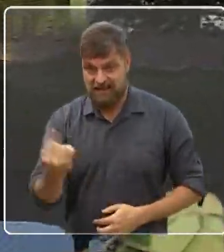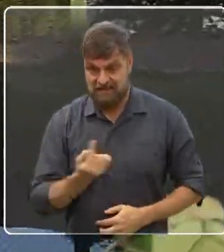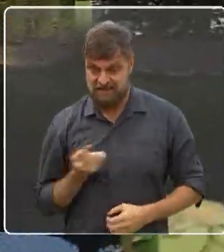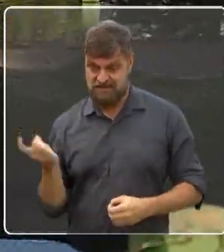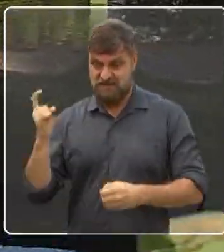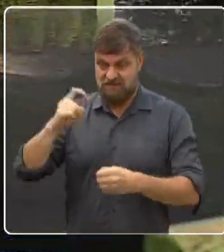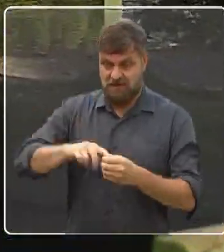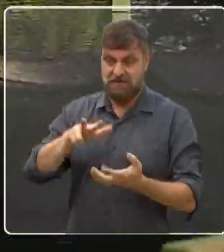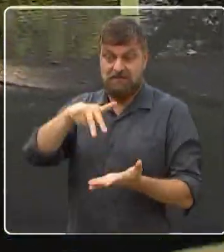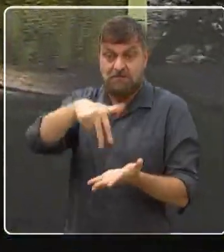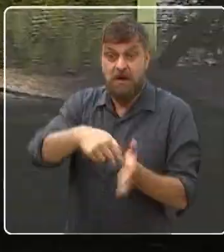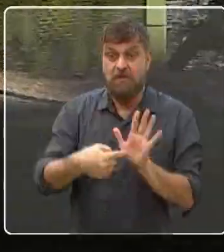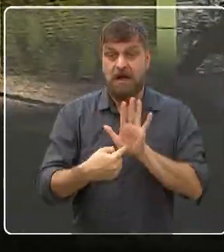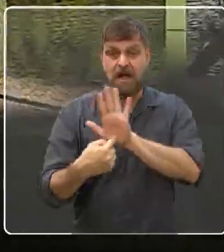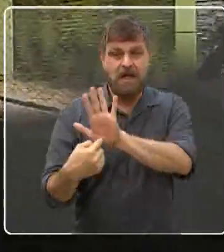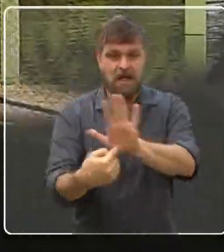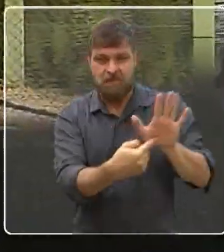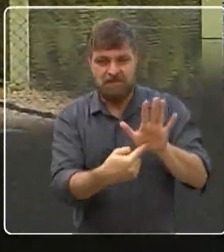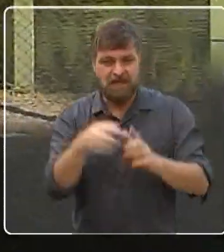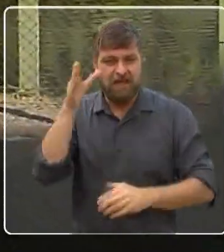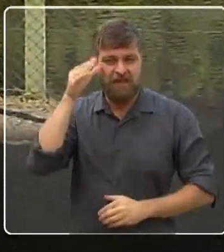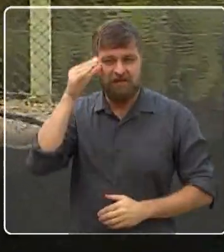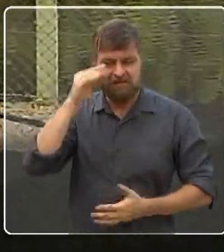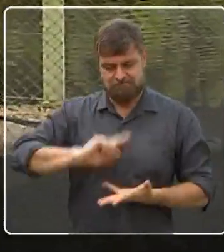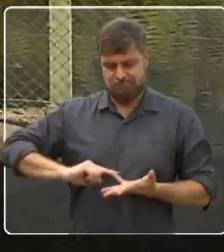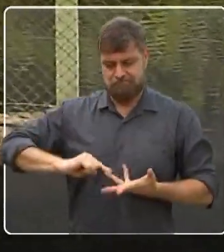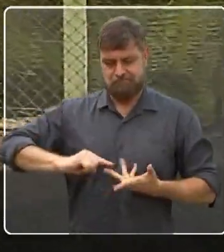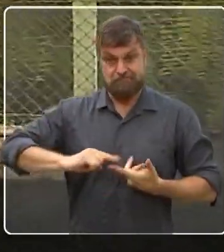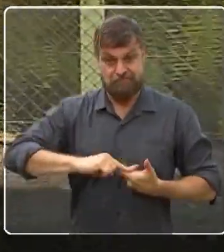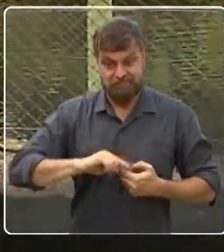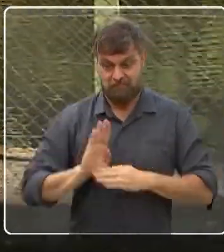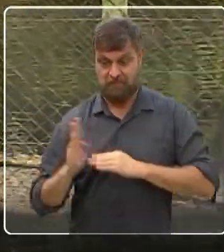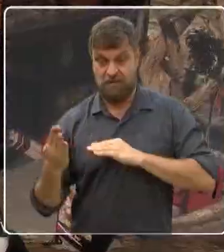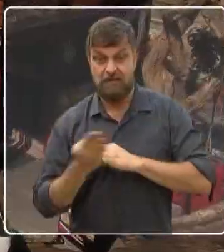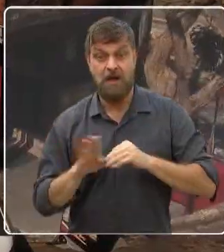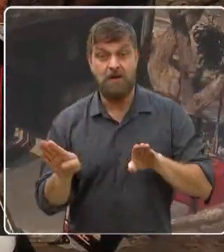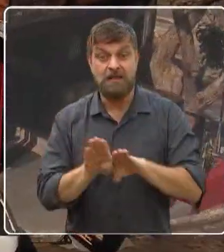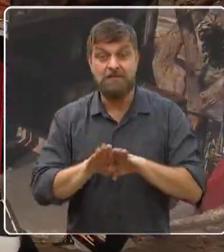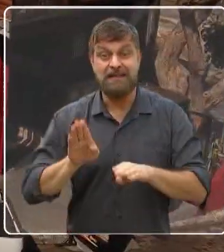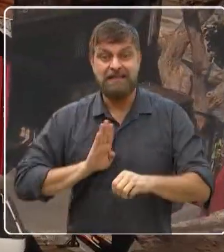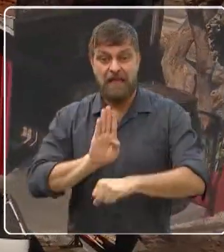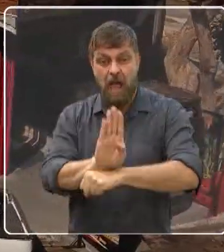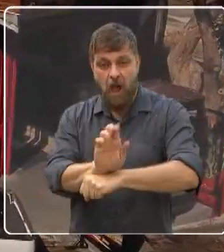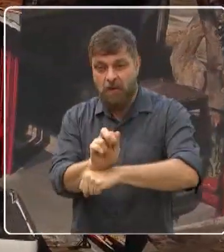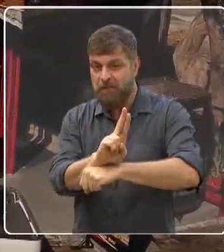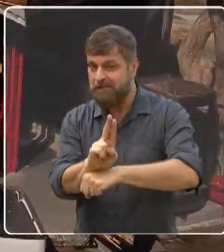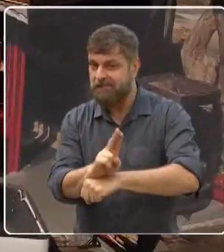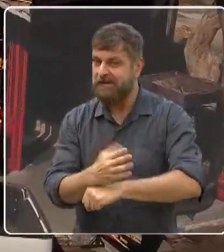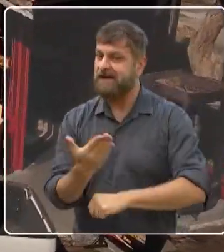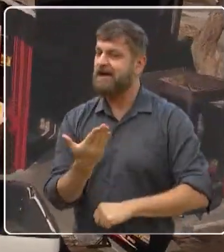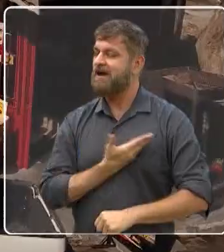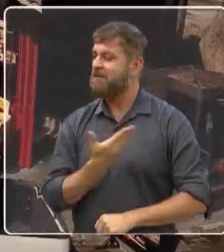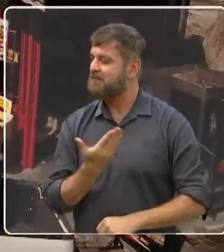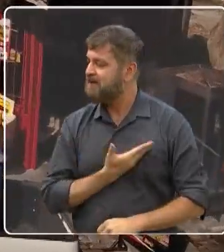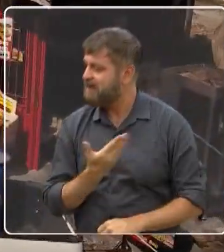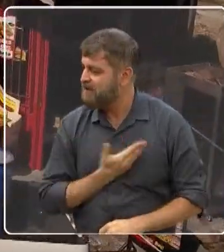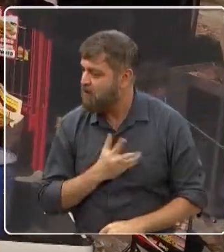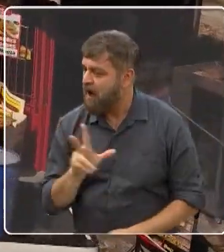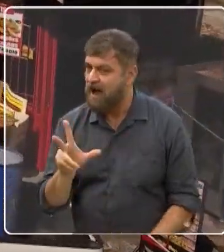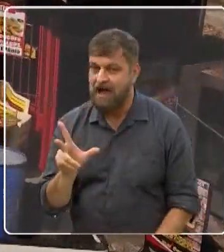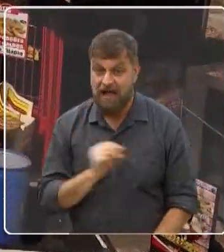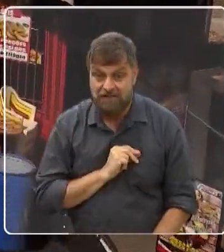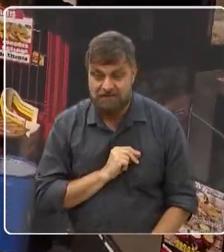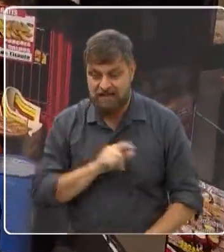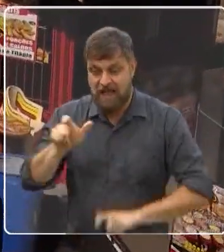bloco, a gente vai mostrar muito mais curiosidades sobre o bairro. Inclusive tem um bar, amigo, tem um bar por aqui